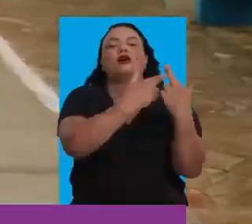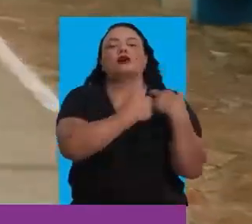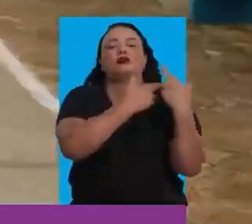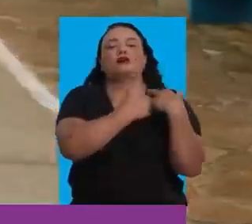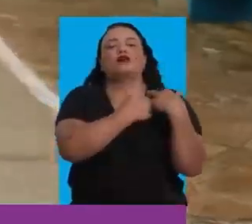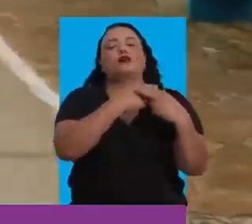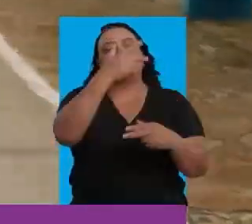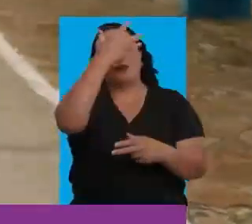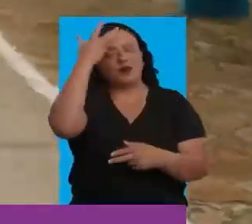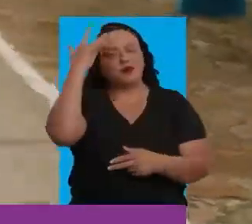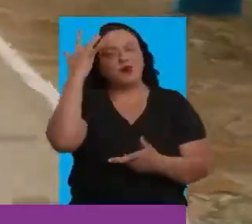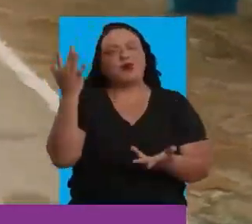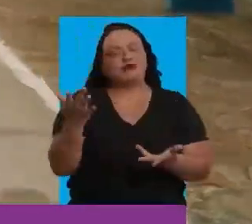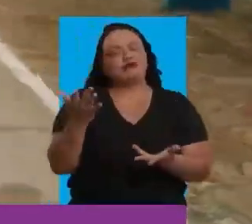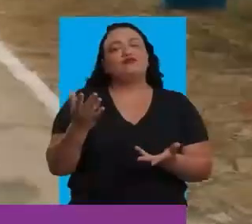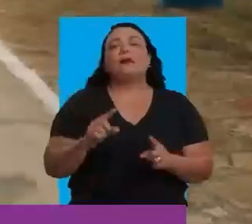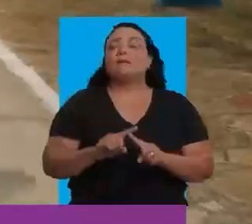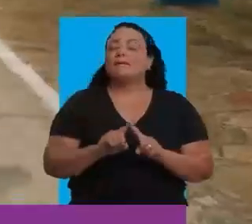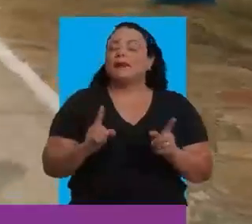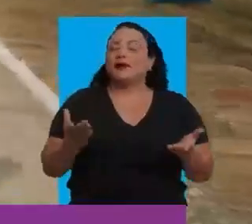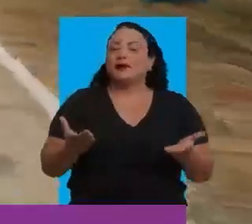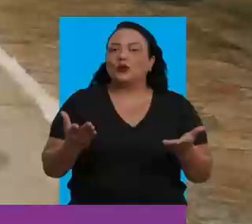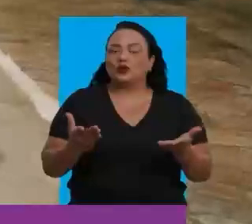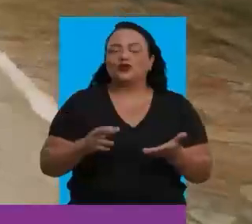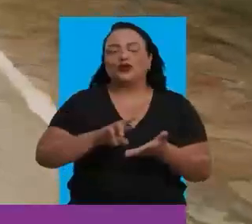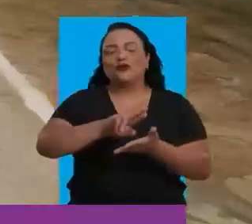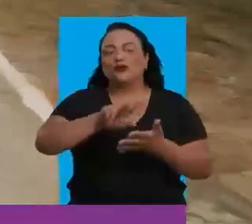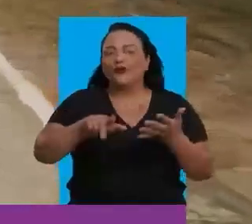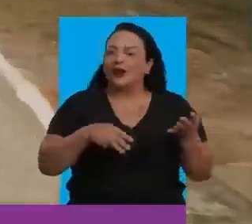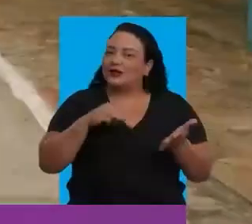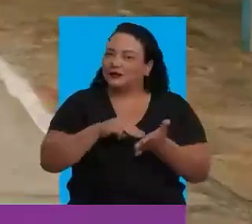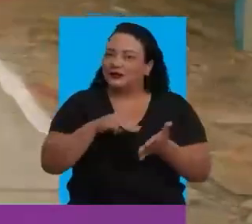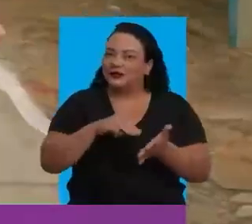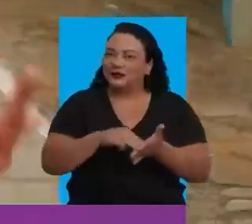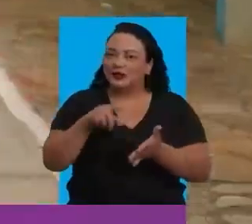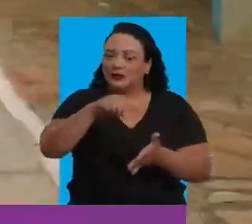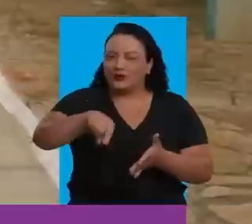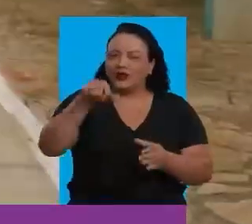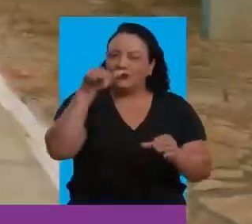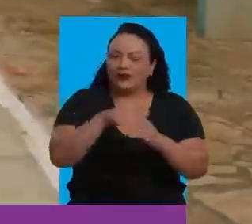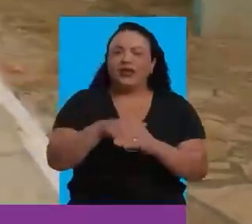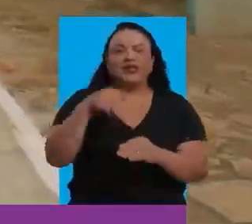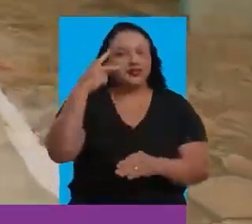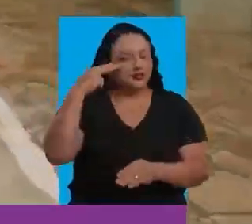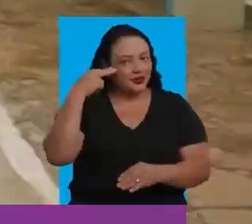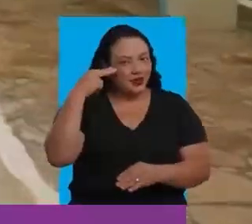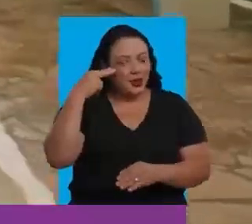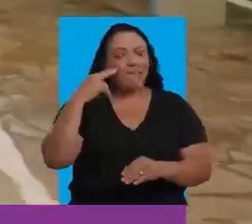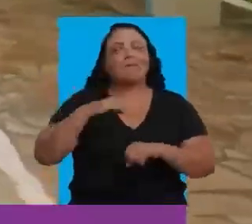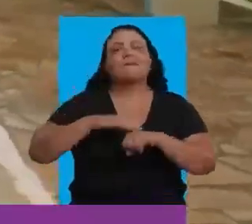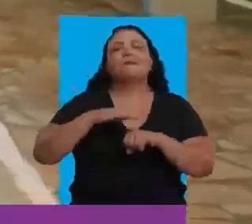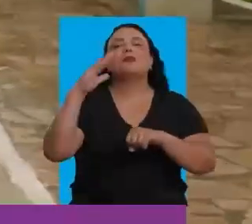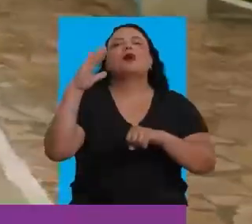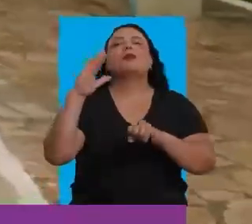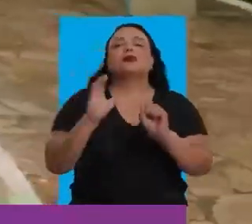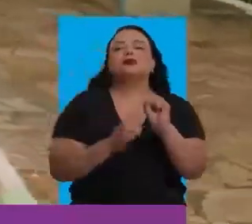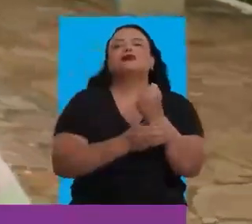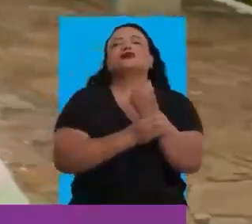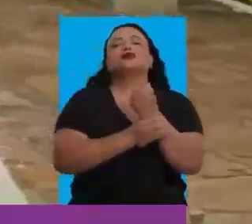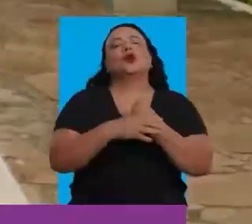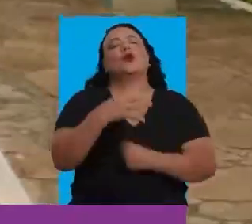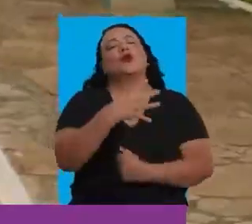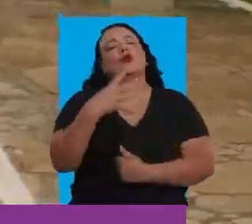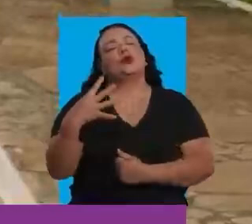em frente com a responsável por esses avanços. Mas hoje eu vou te dar muitos outros motivos para votar em Sheila para ser